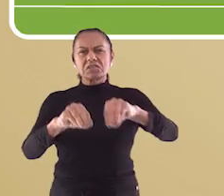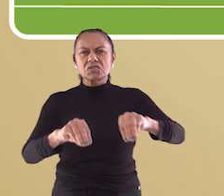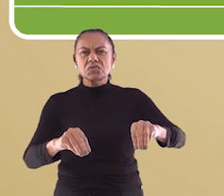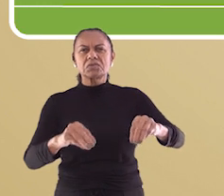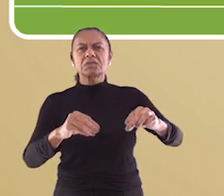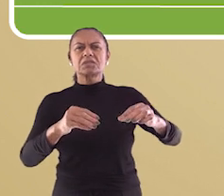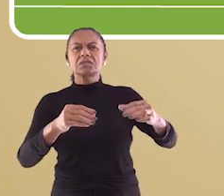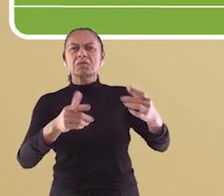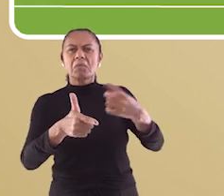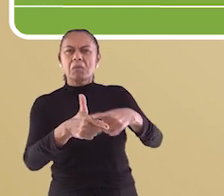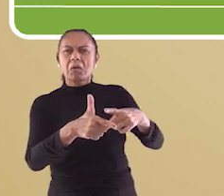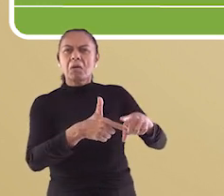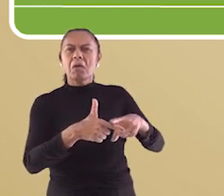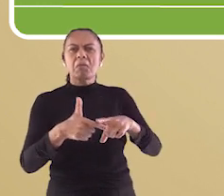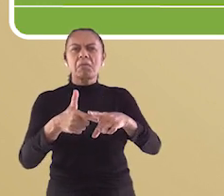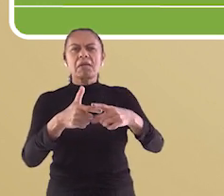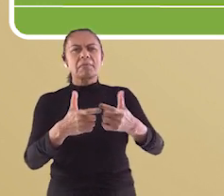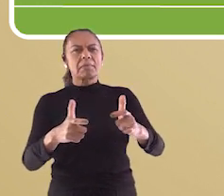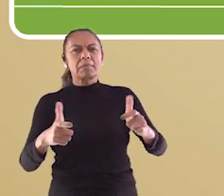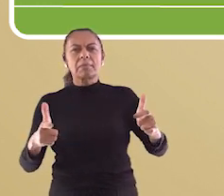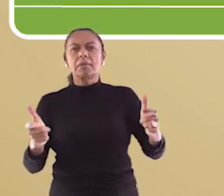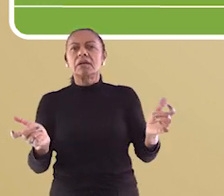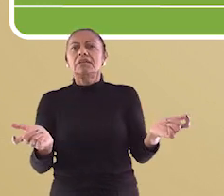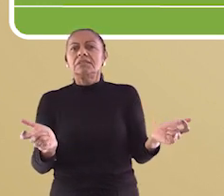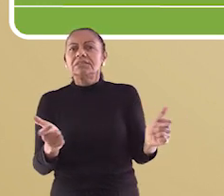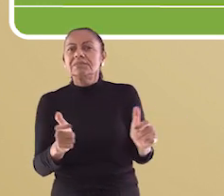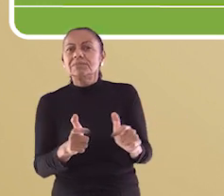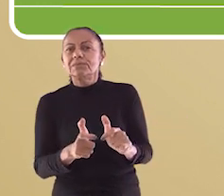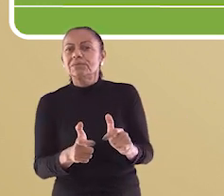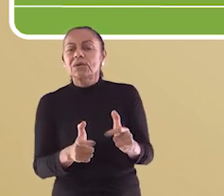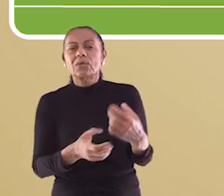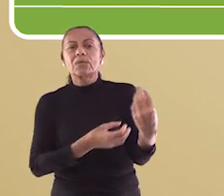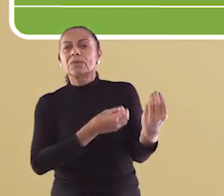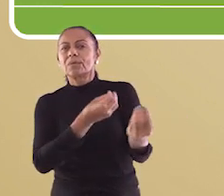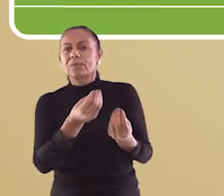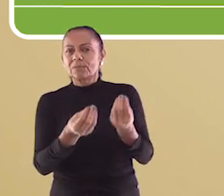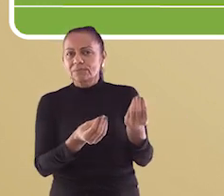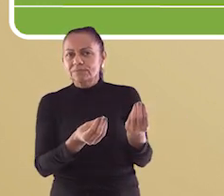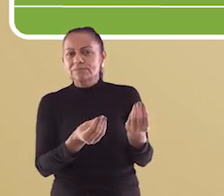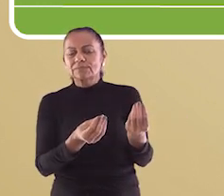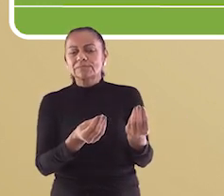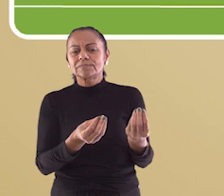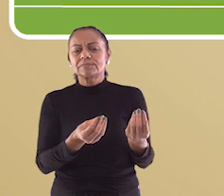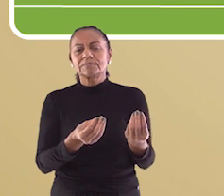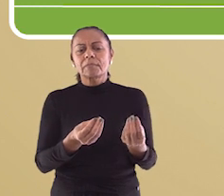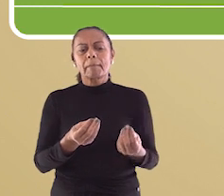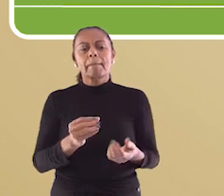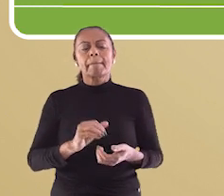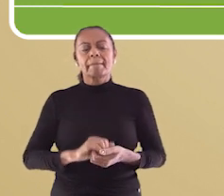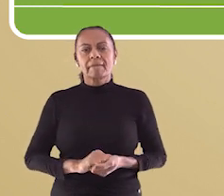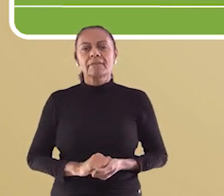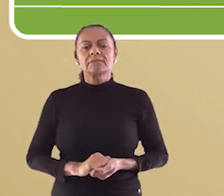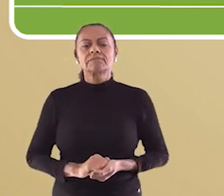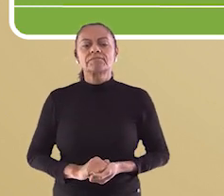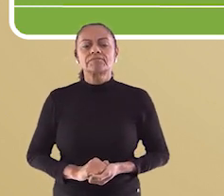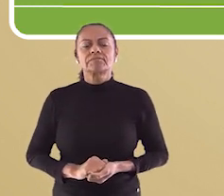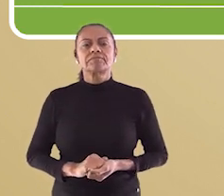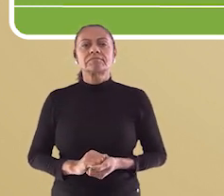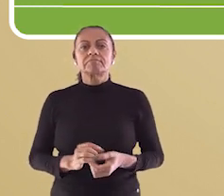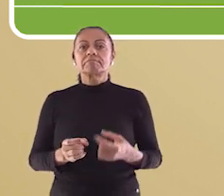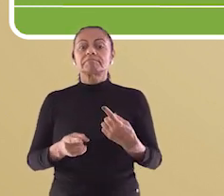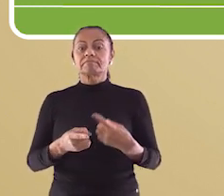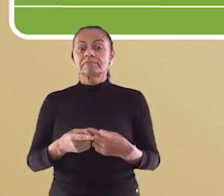estudantes? Como vimos, muitos fatores desencadeadores das enchentes são causadas por